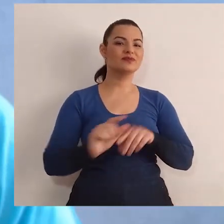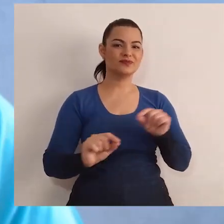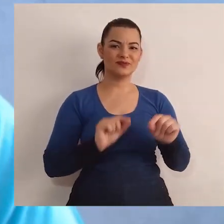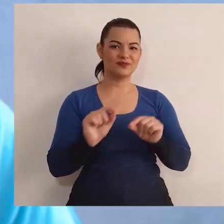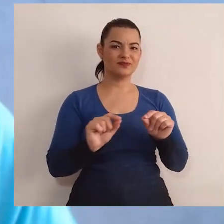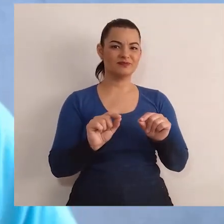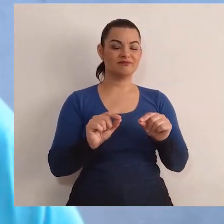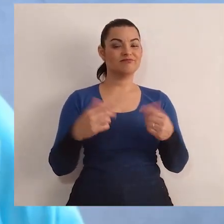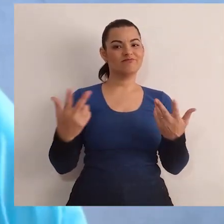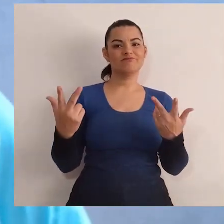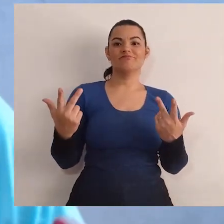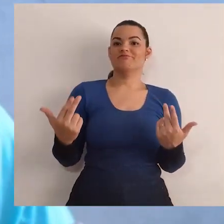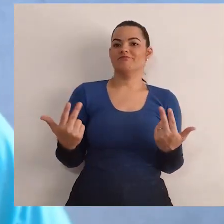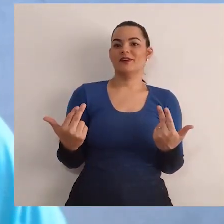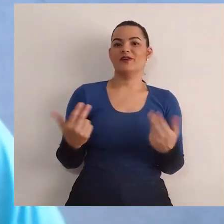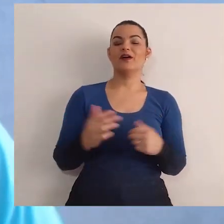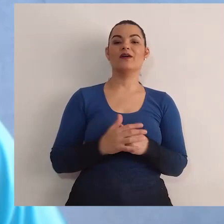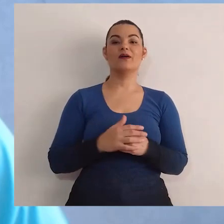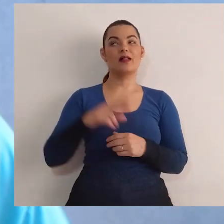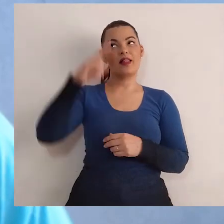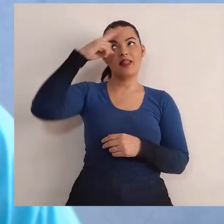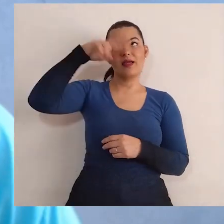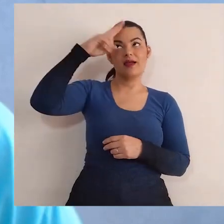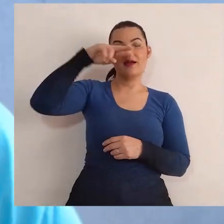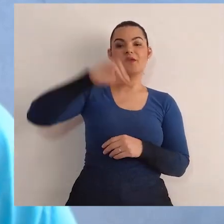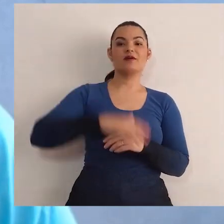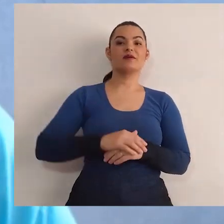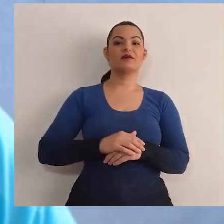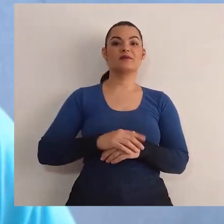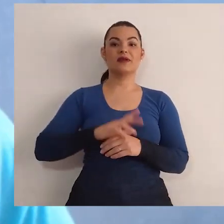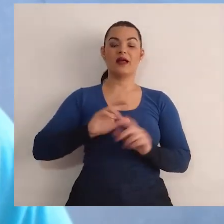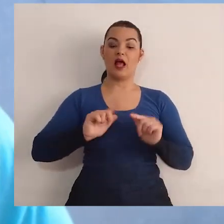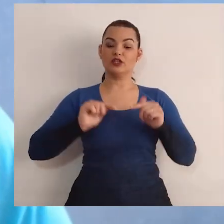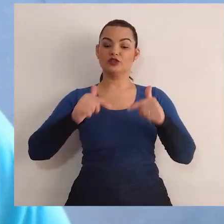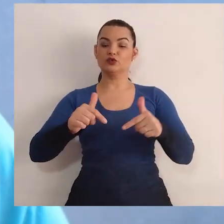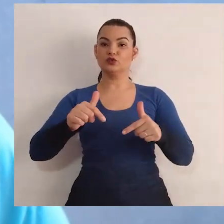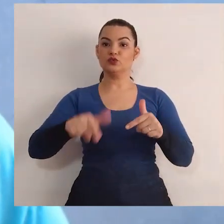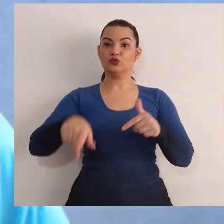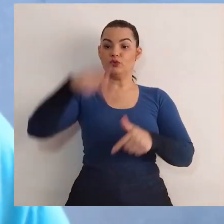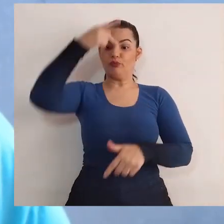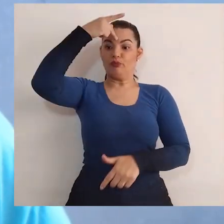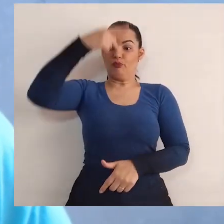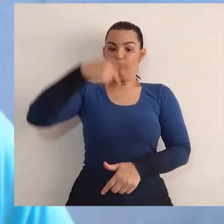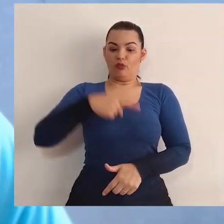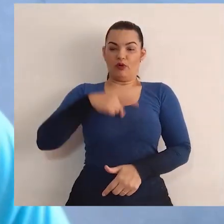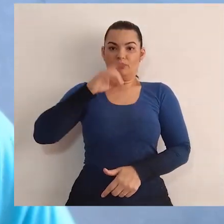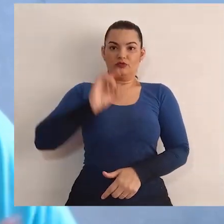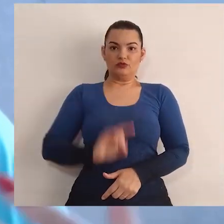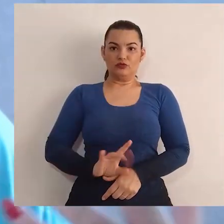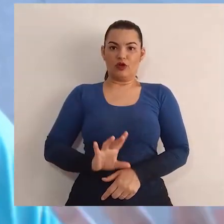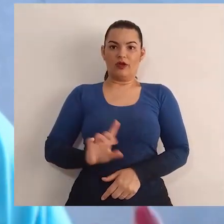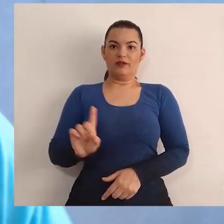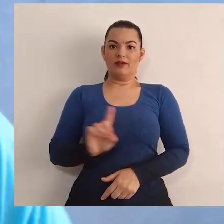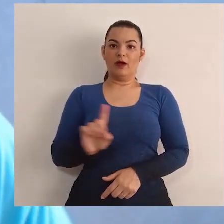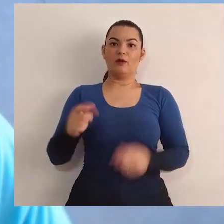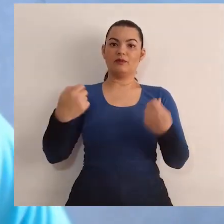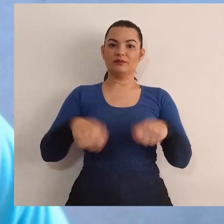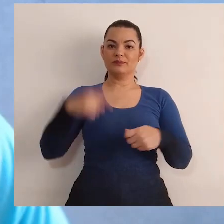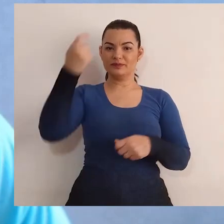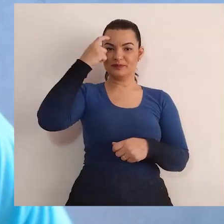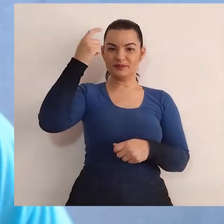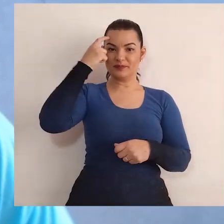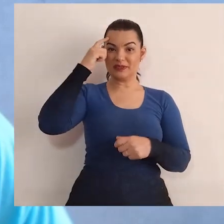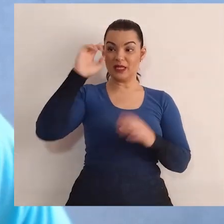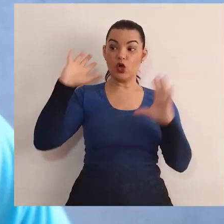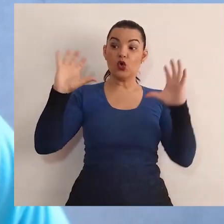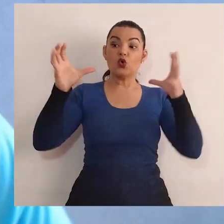Mesma coisa. É importante considerarmos que essas atitudes não são apenas individuais. Nós temos que pensar na